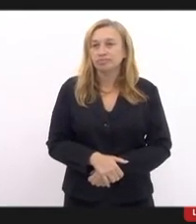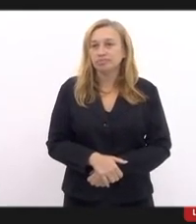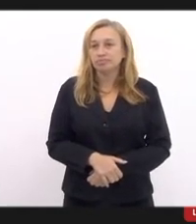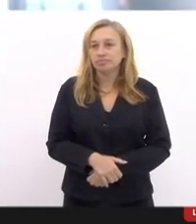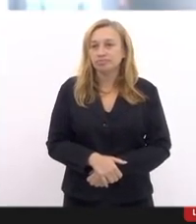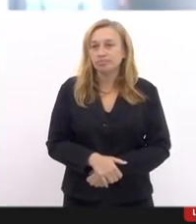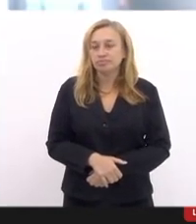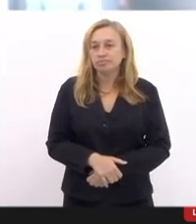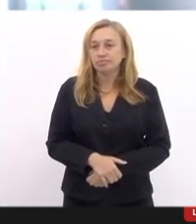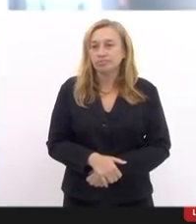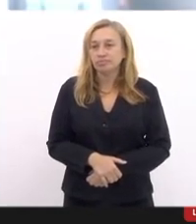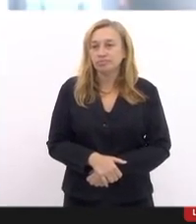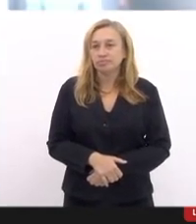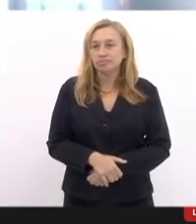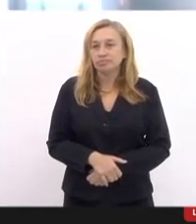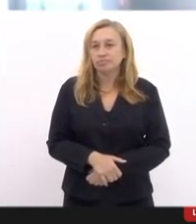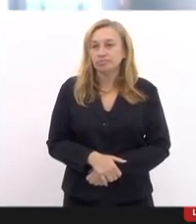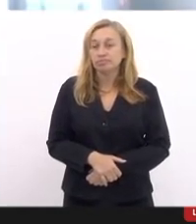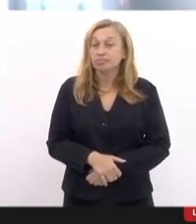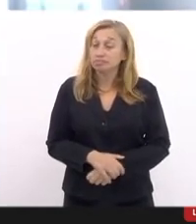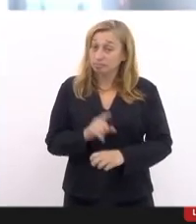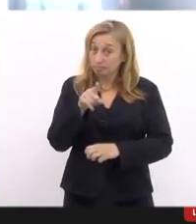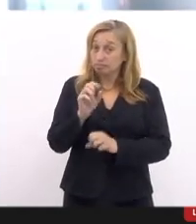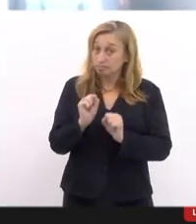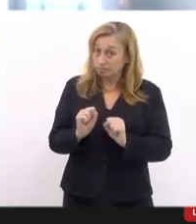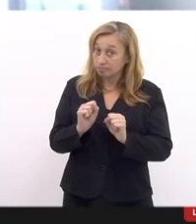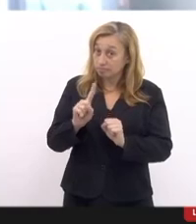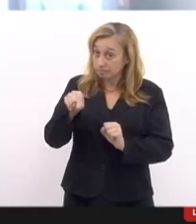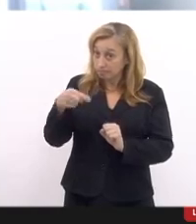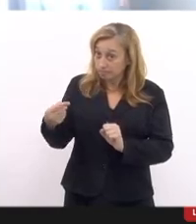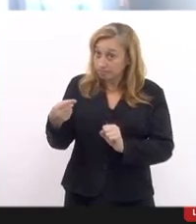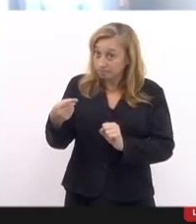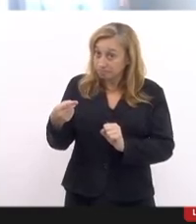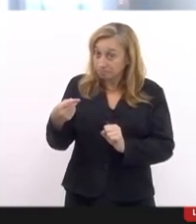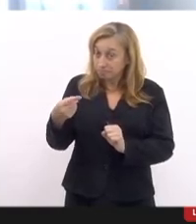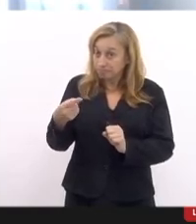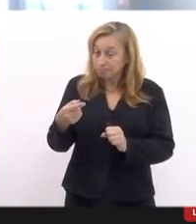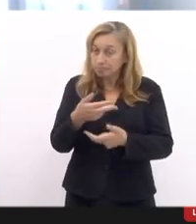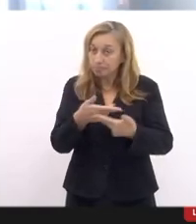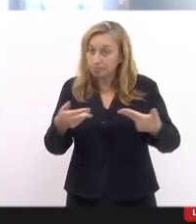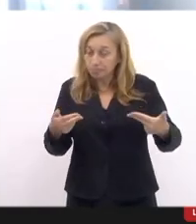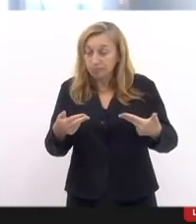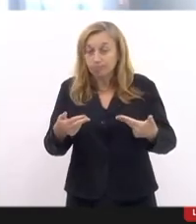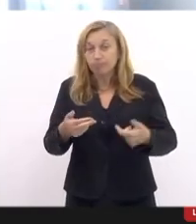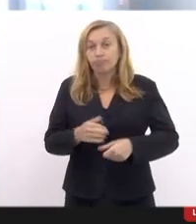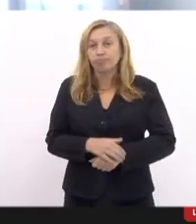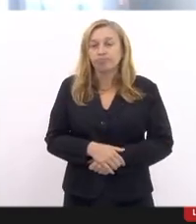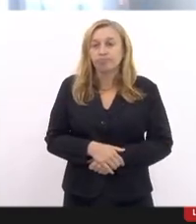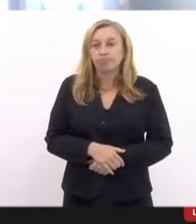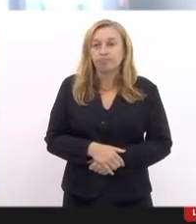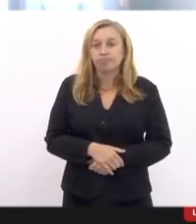Bom, Andresa, você pode depois, como que tem várias autoridades,